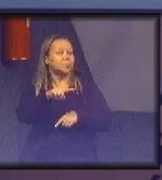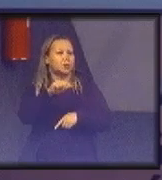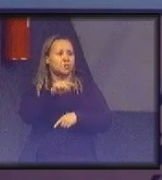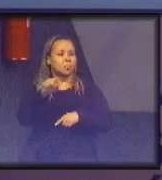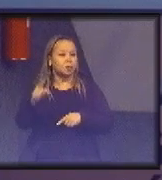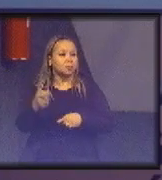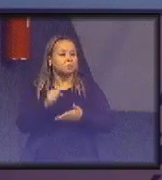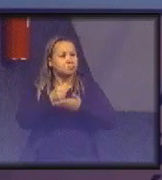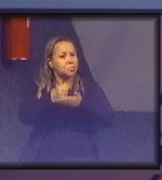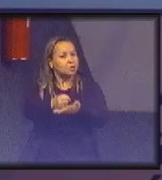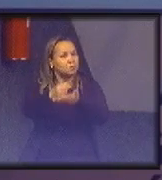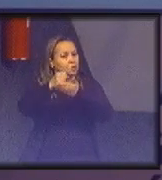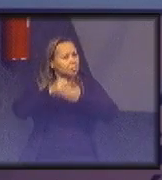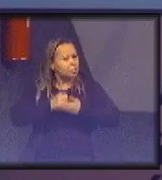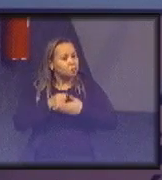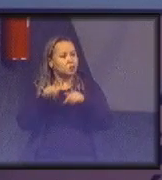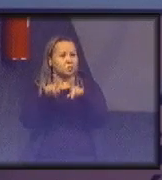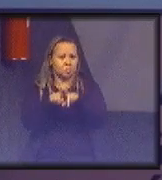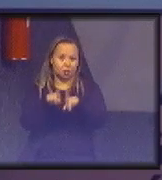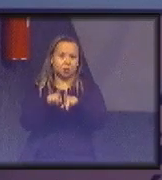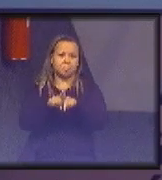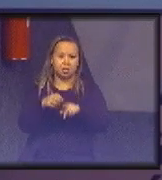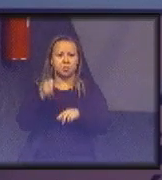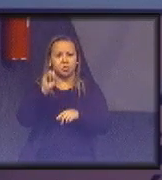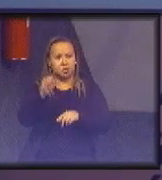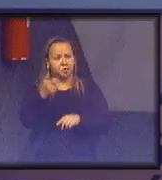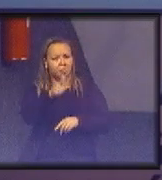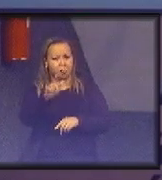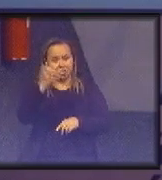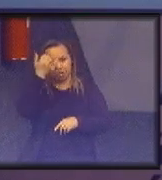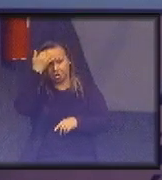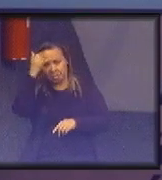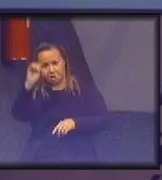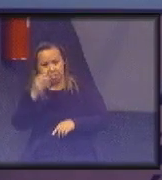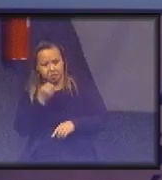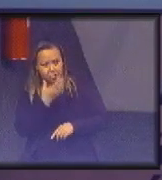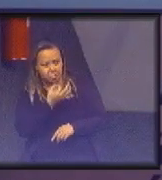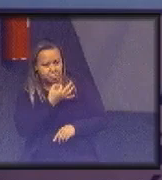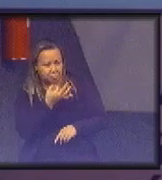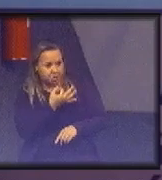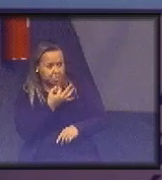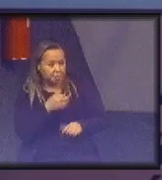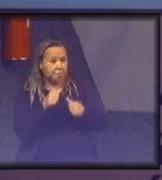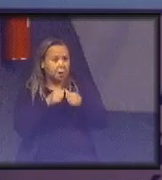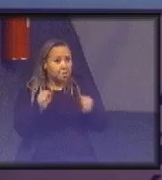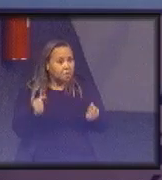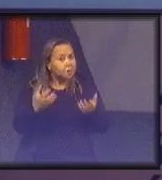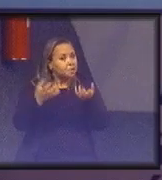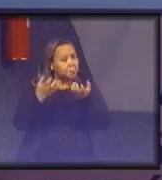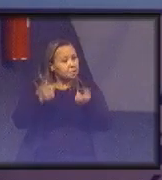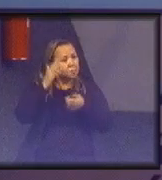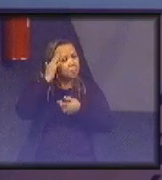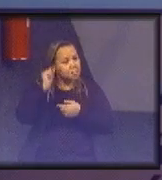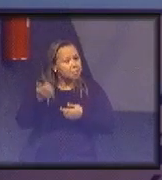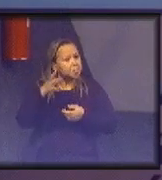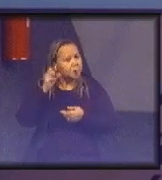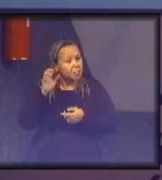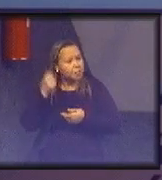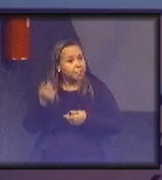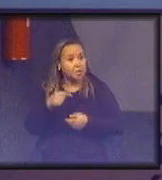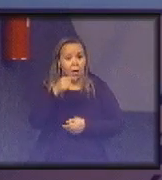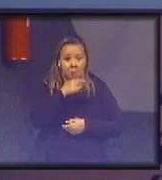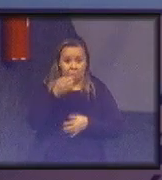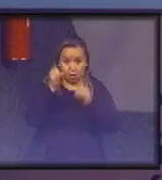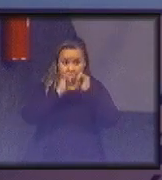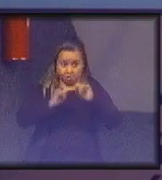as contribuições também, se tiverem outras opções de métodos, outras ideias de indicadores, estamos abertos, é claro que esse já está publicado, mas a gente,